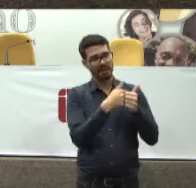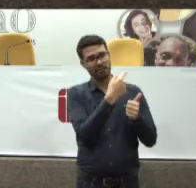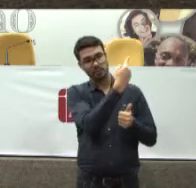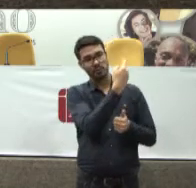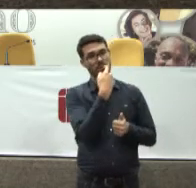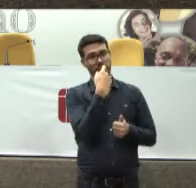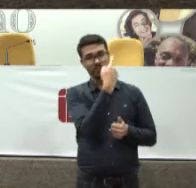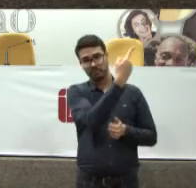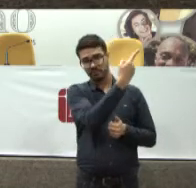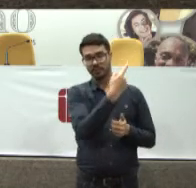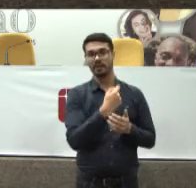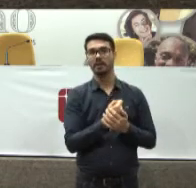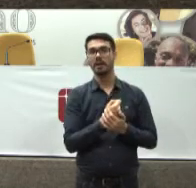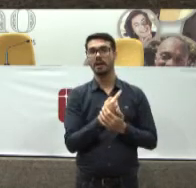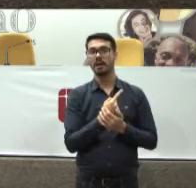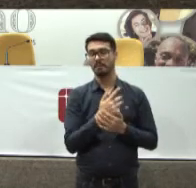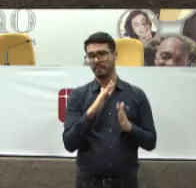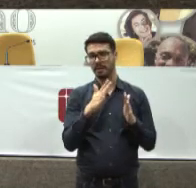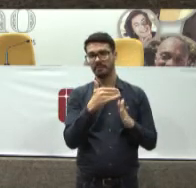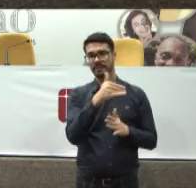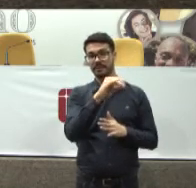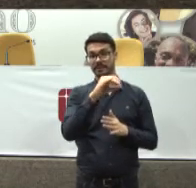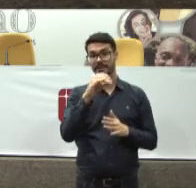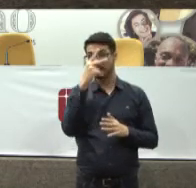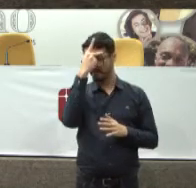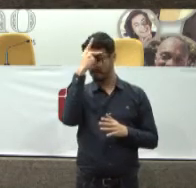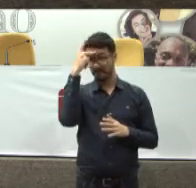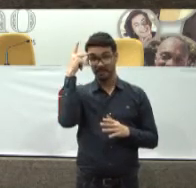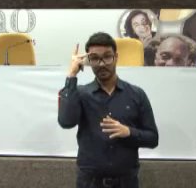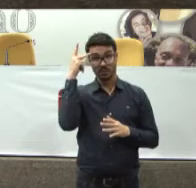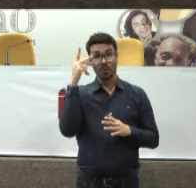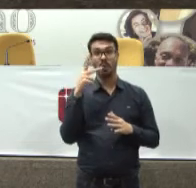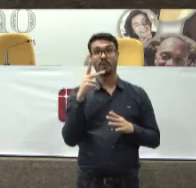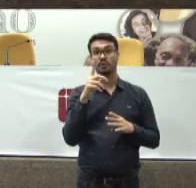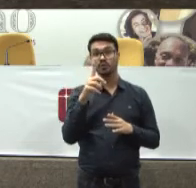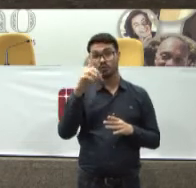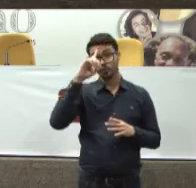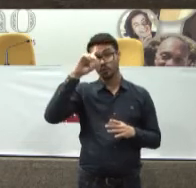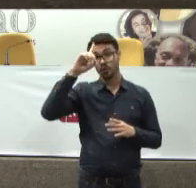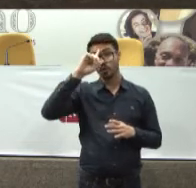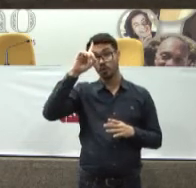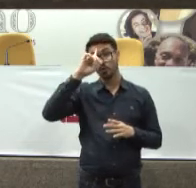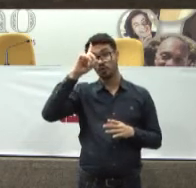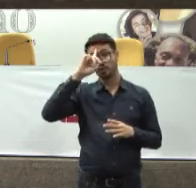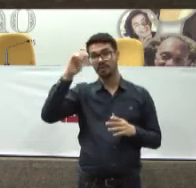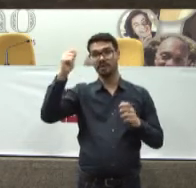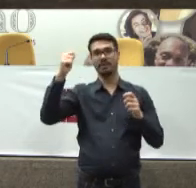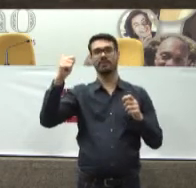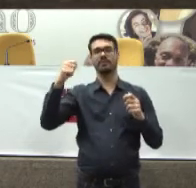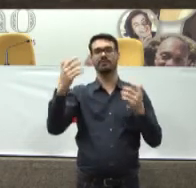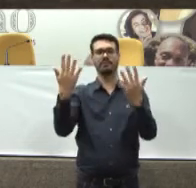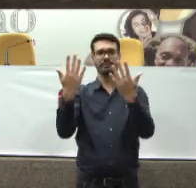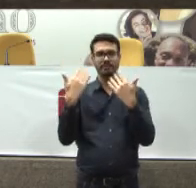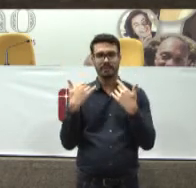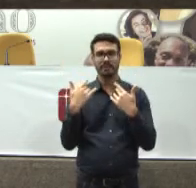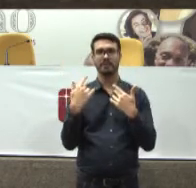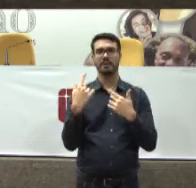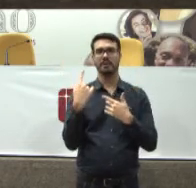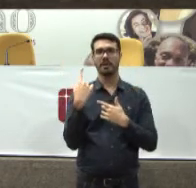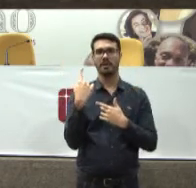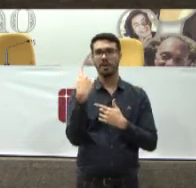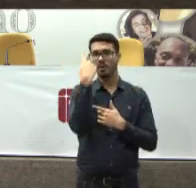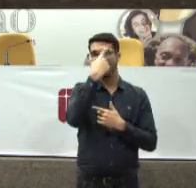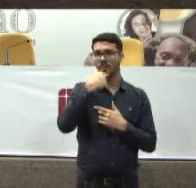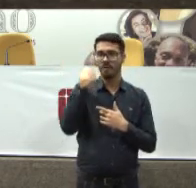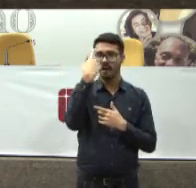Lá Nós atendemos Cerca de 100 pessoas por dia É mais ou menos Esse auditório Que há uns Uma hora É uma